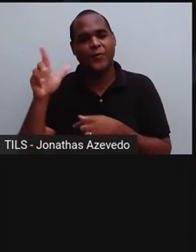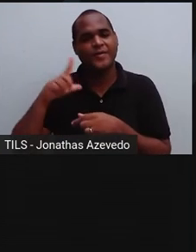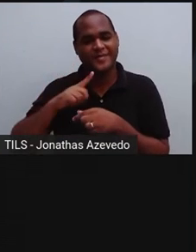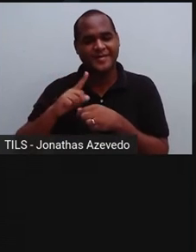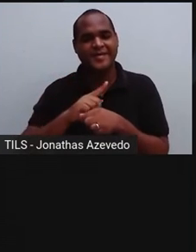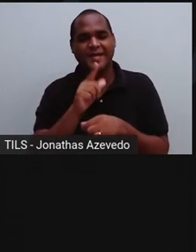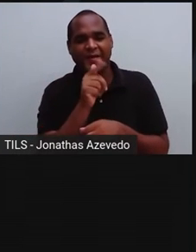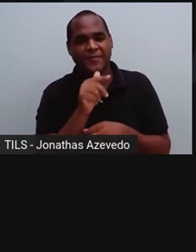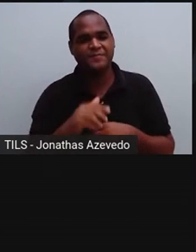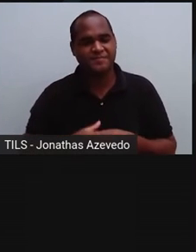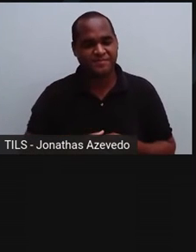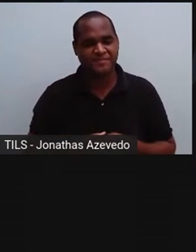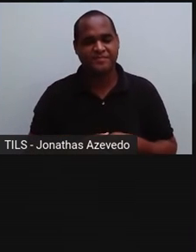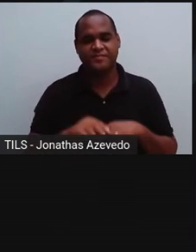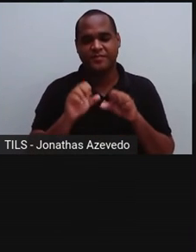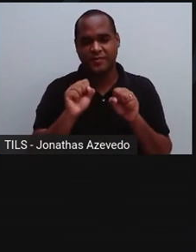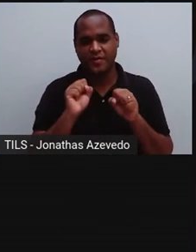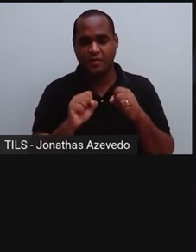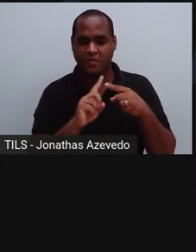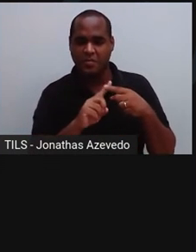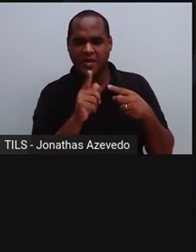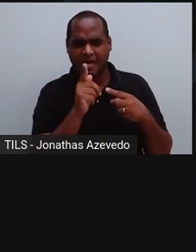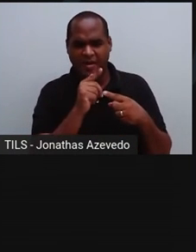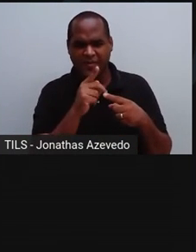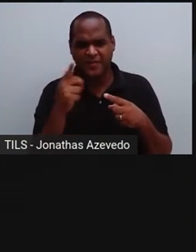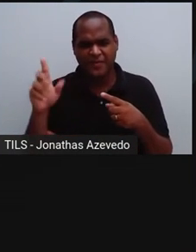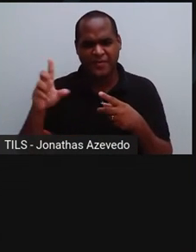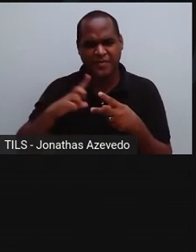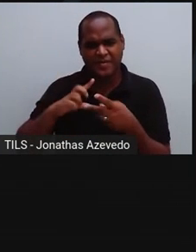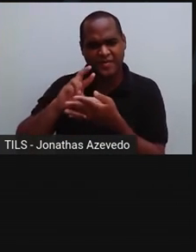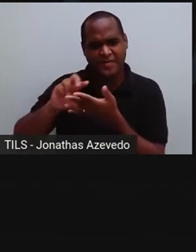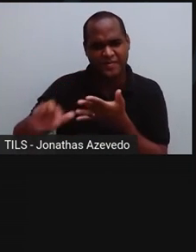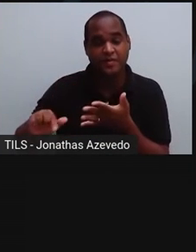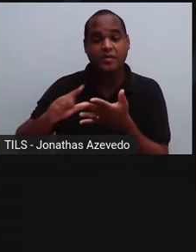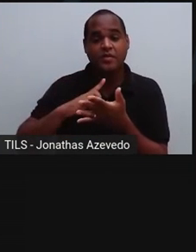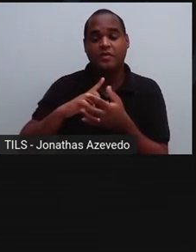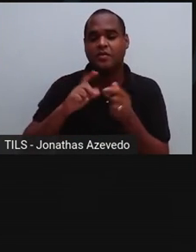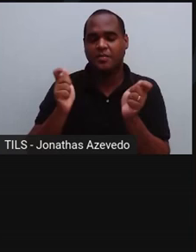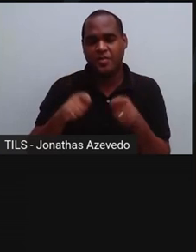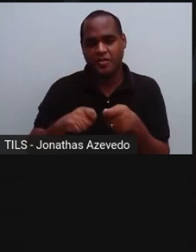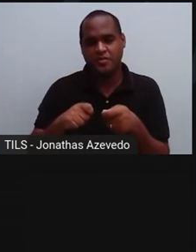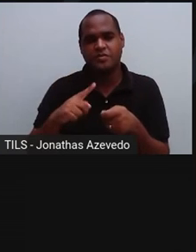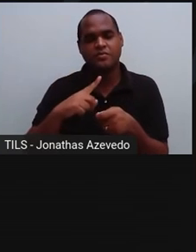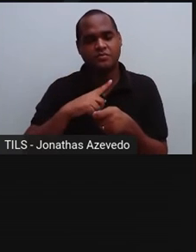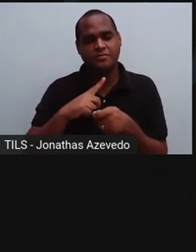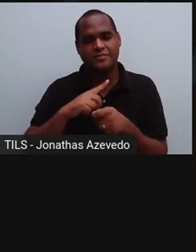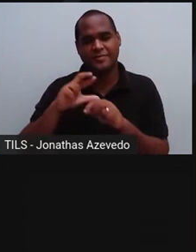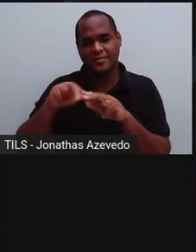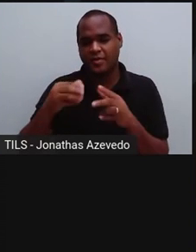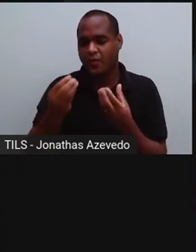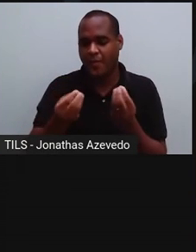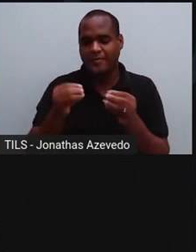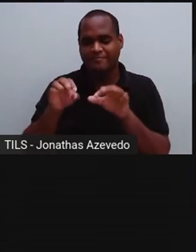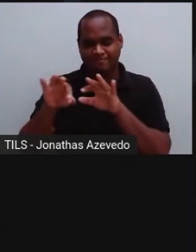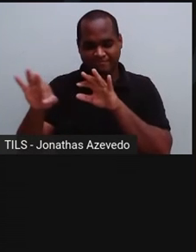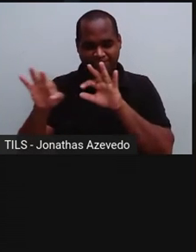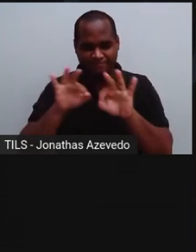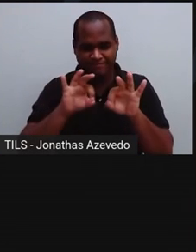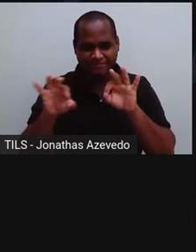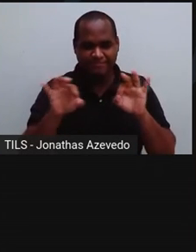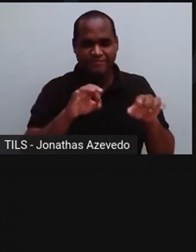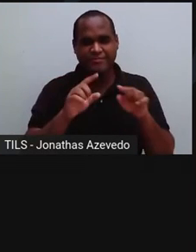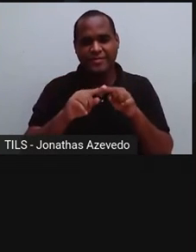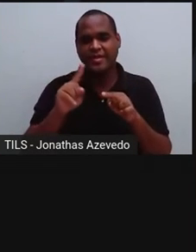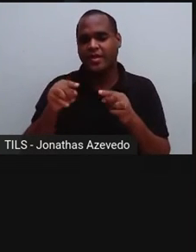exemplo a água e a acetona. Nesse tipo de destilação, temos uma coluna de fracionamento, que é um equipamento